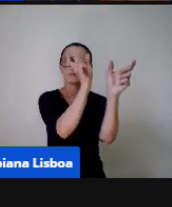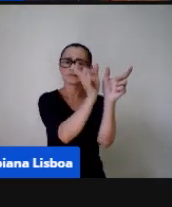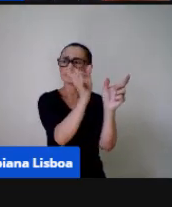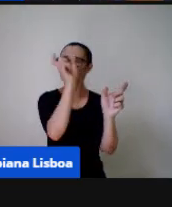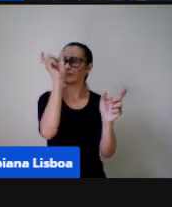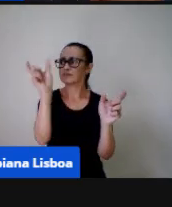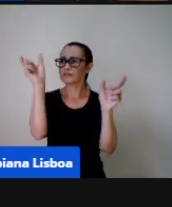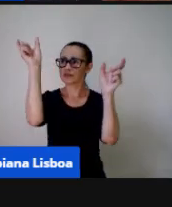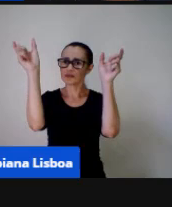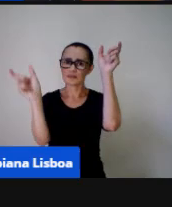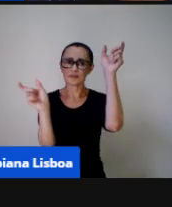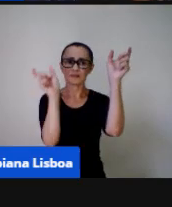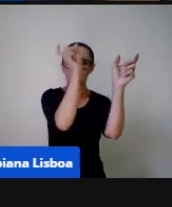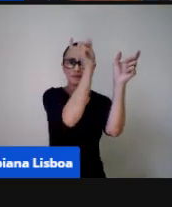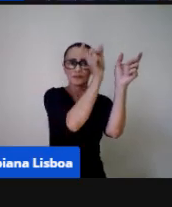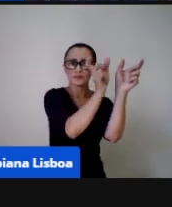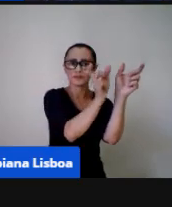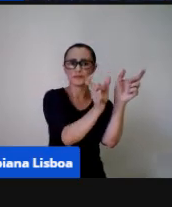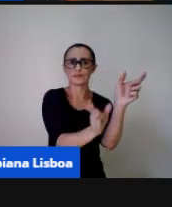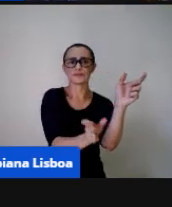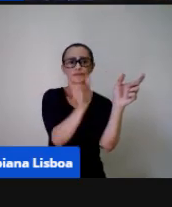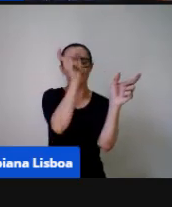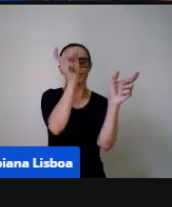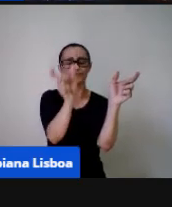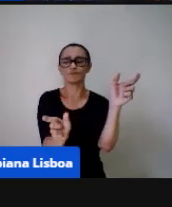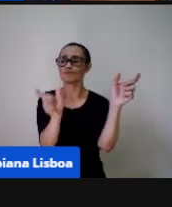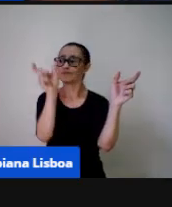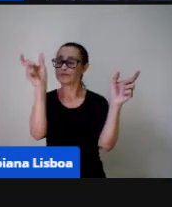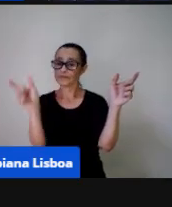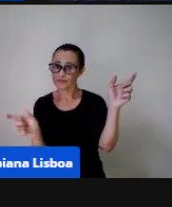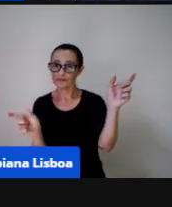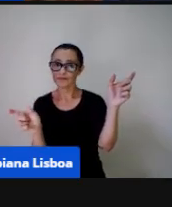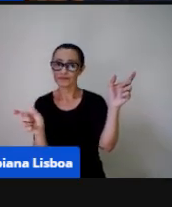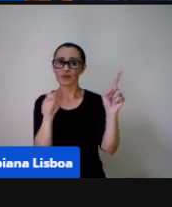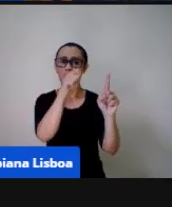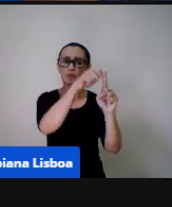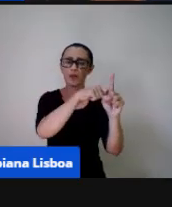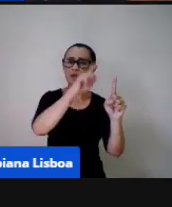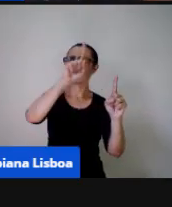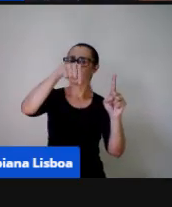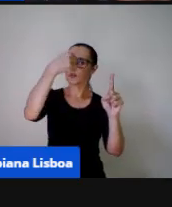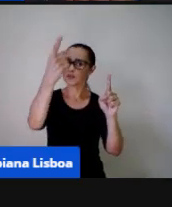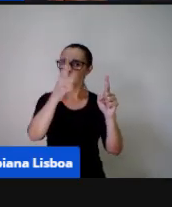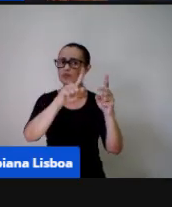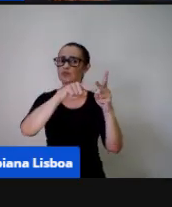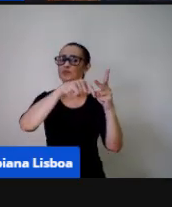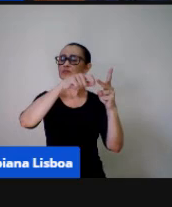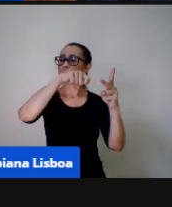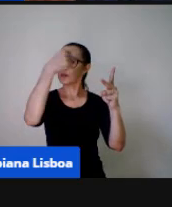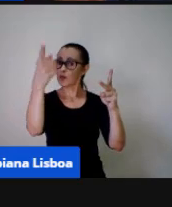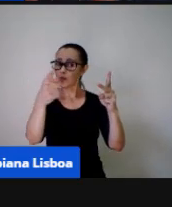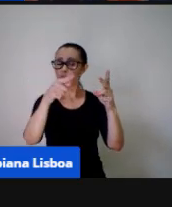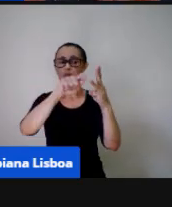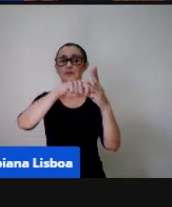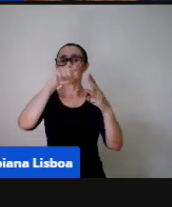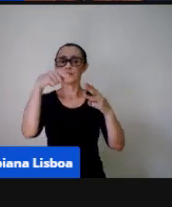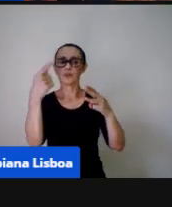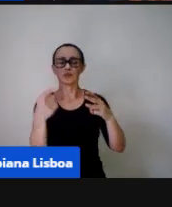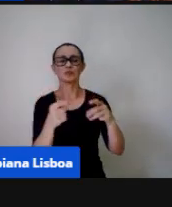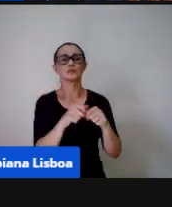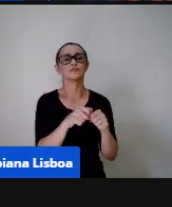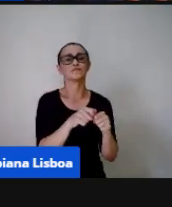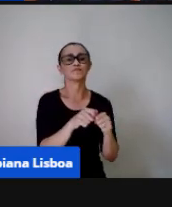consegue perceber esse processo de continuidade de finalização finalizamos o mês né? fevereiro